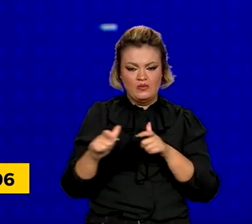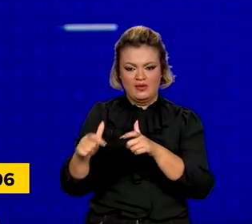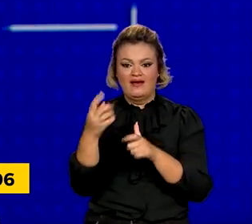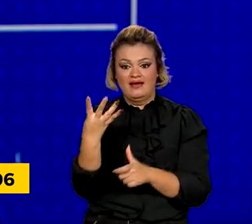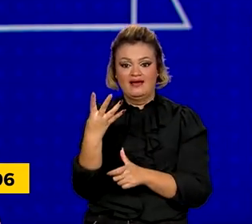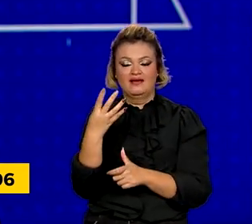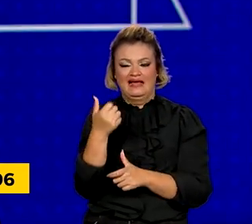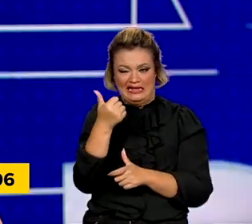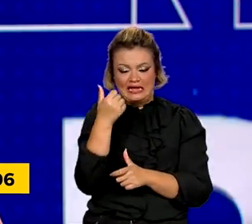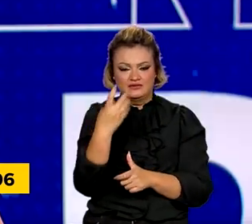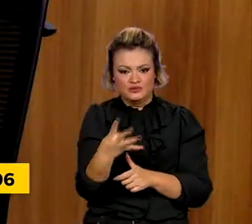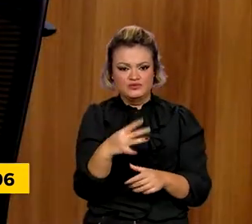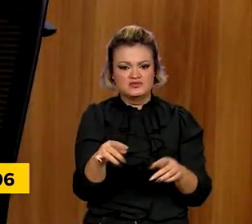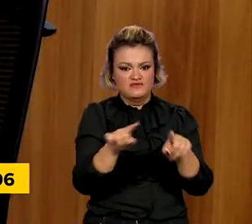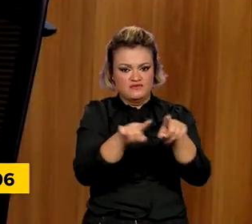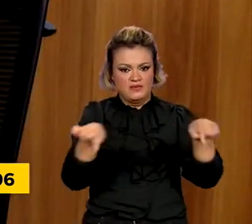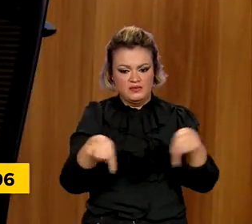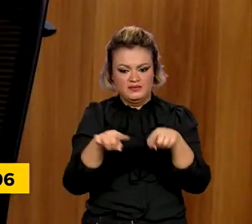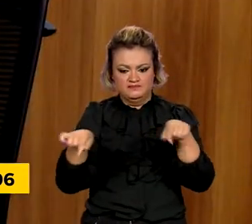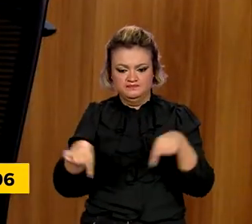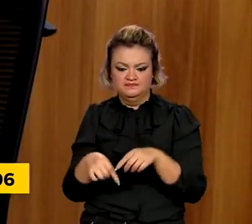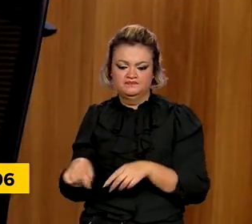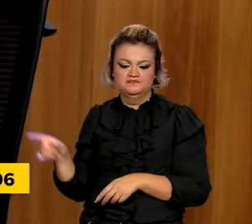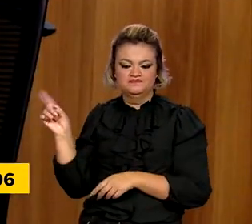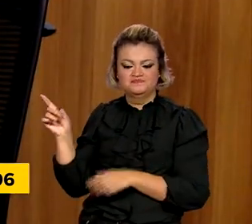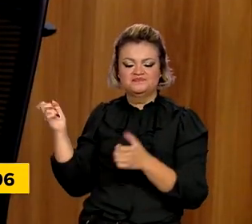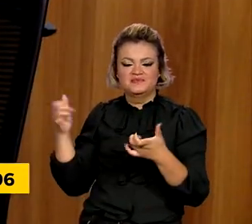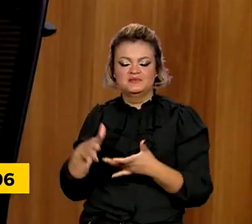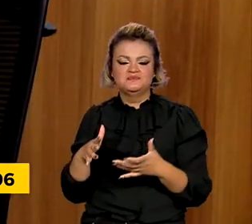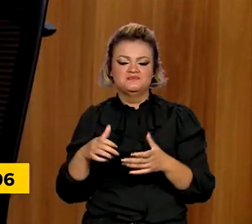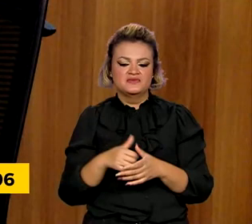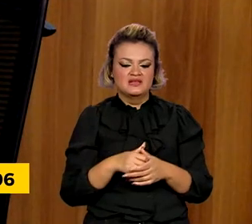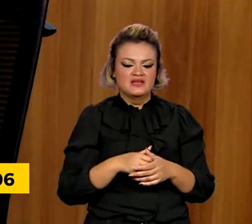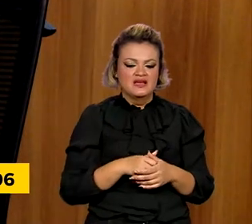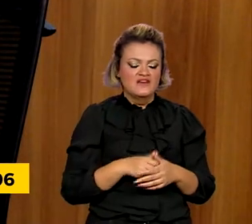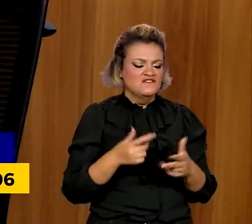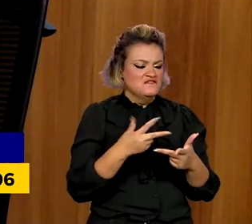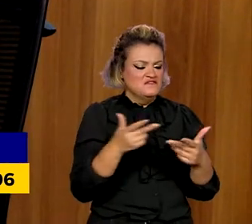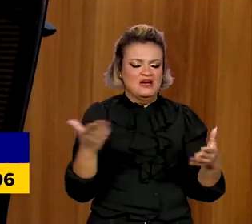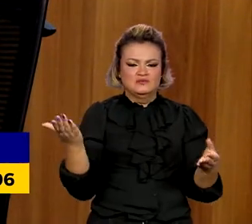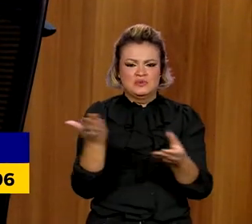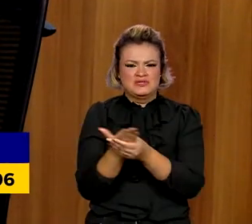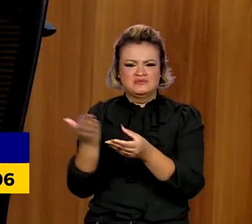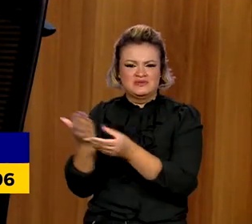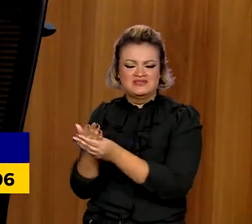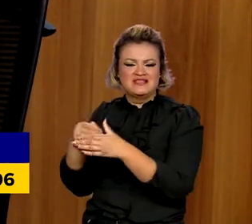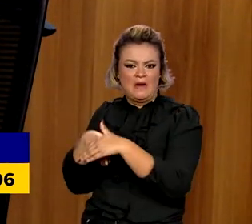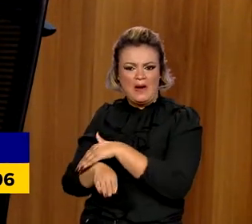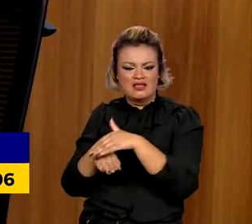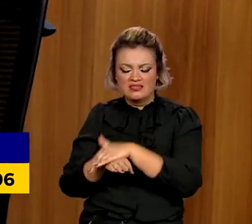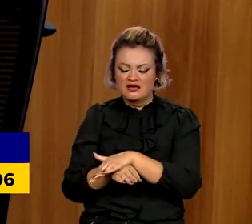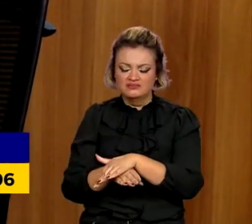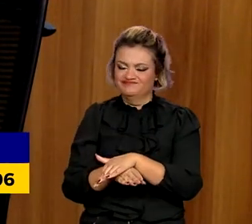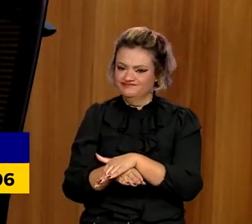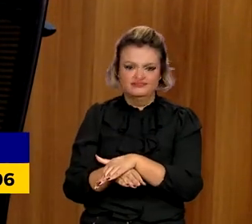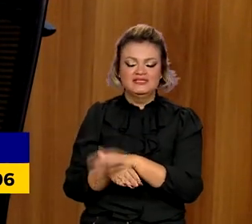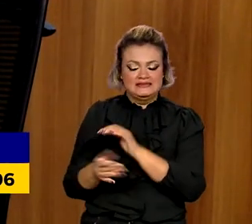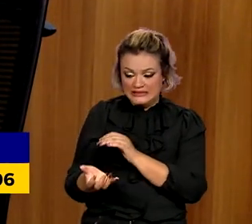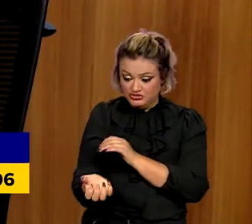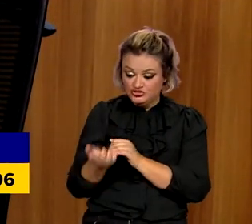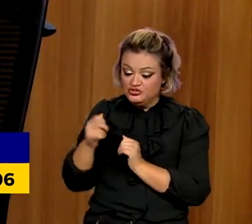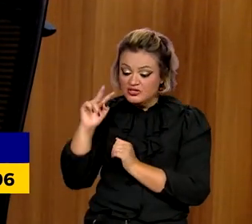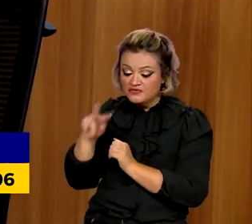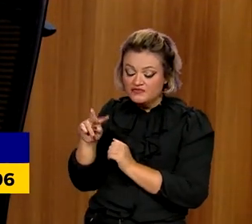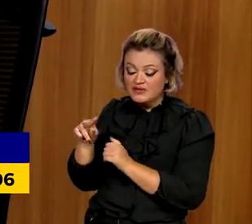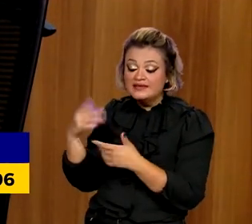demarcadas no país. Desengavetar os vários processos de demarcação de terras indígenas que há alguns